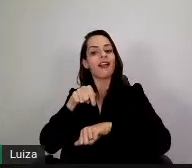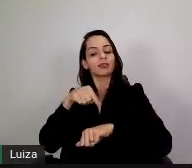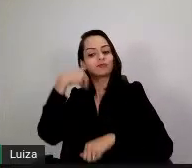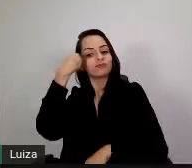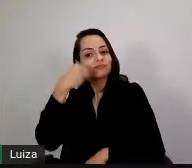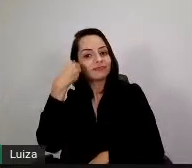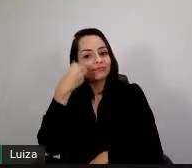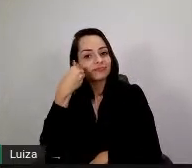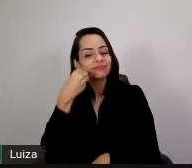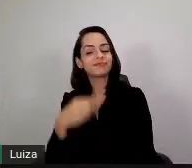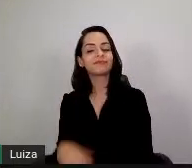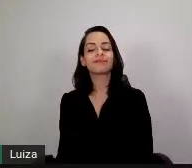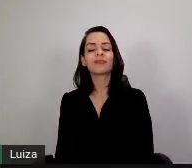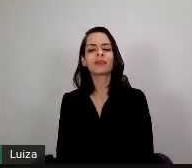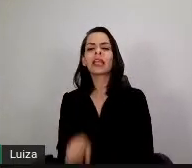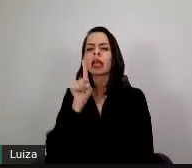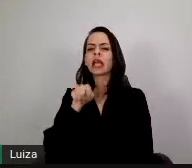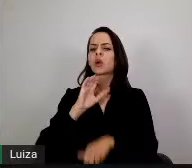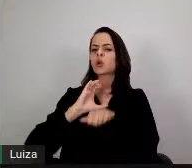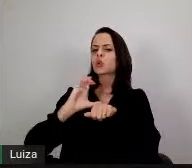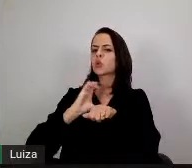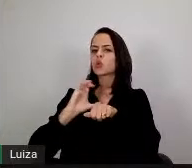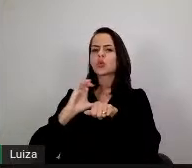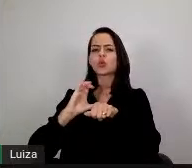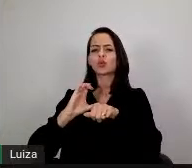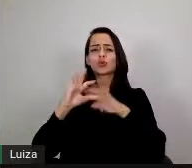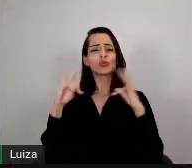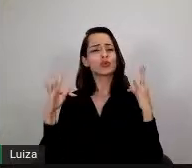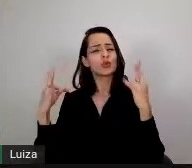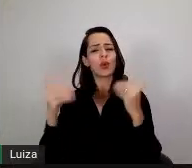nós, educadores, precisamos fazer.